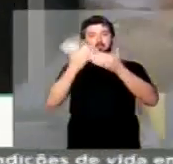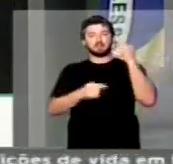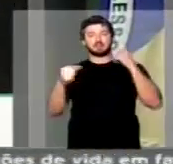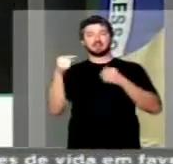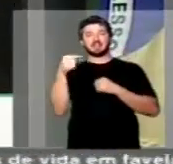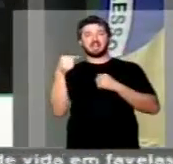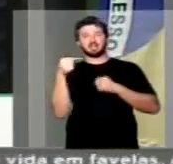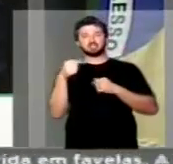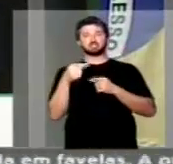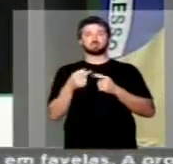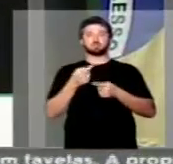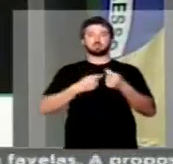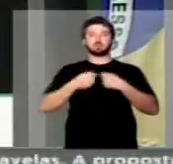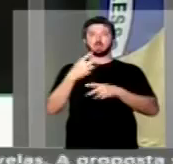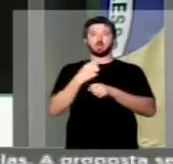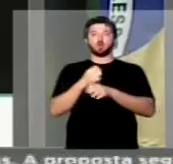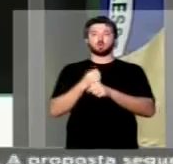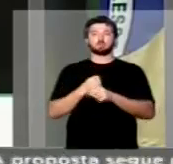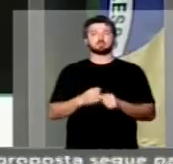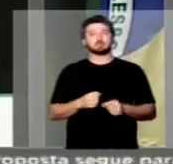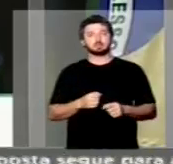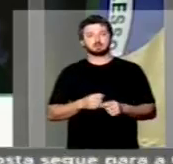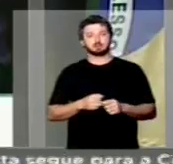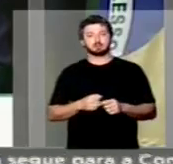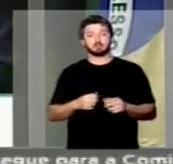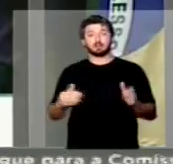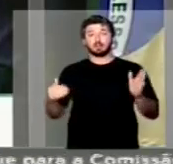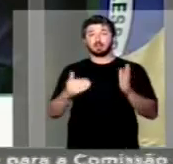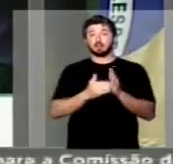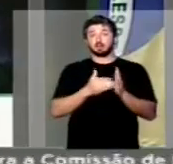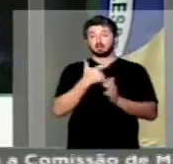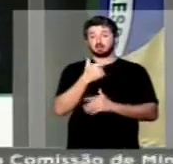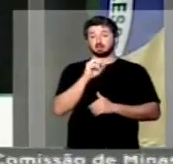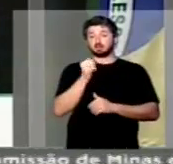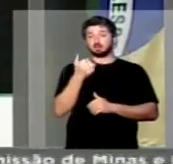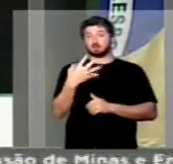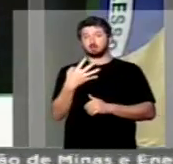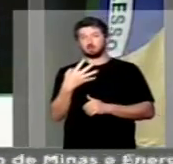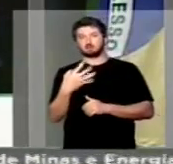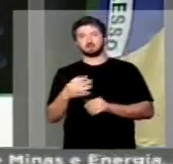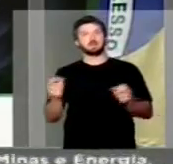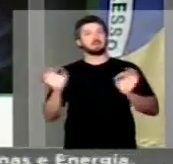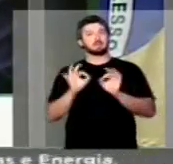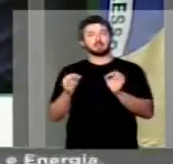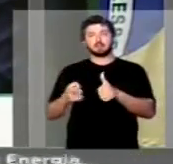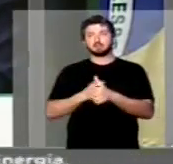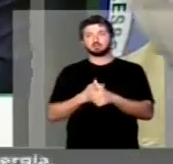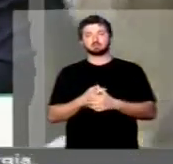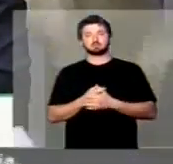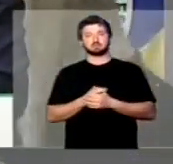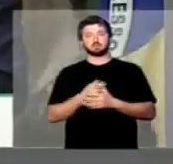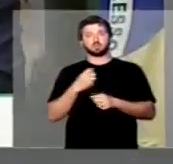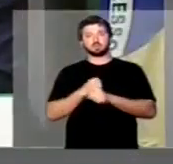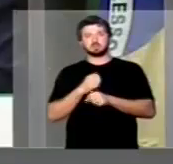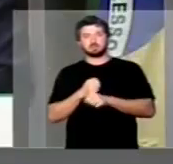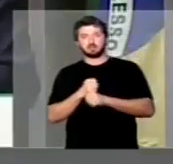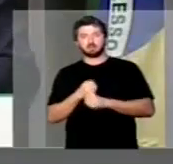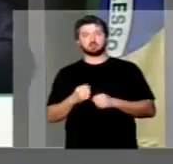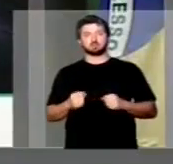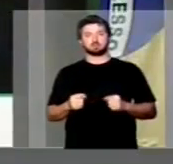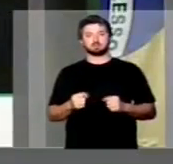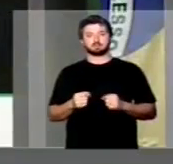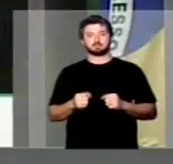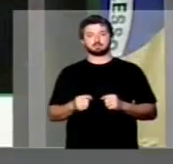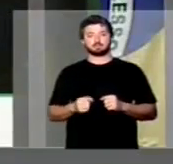sua execução orçamentária. Até 2014, nenhum déficit na execução orçamentária.